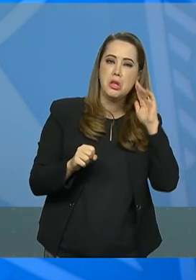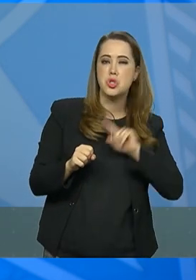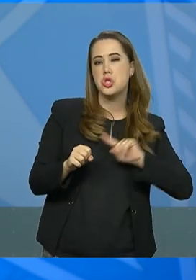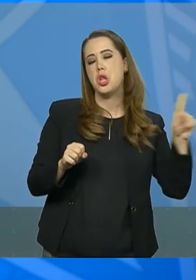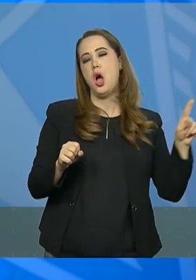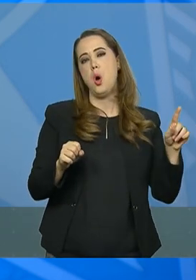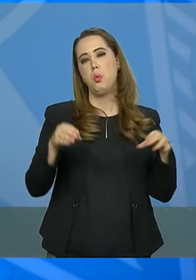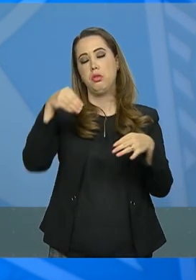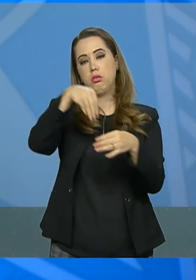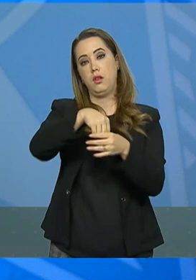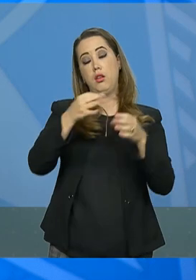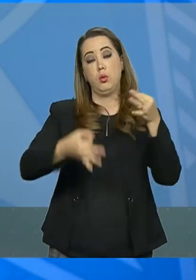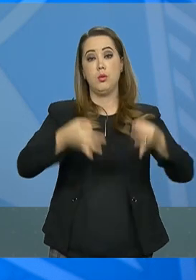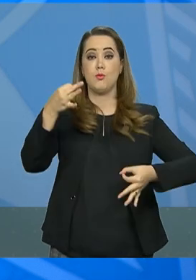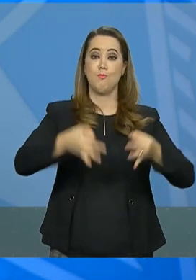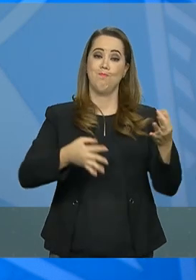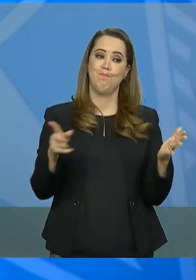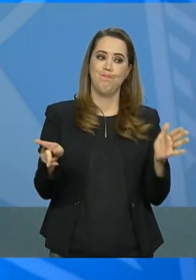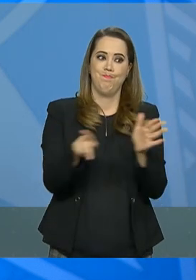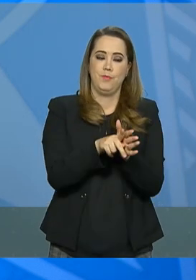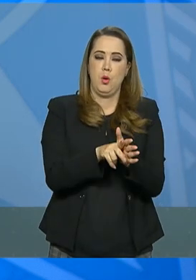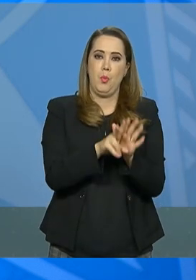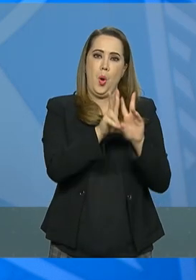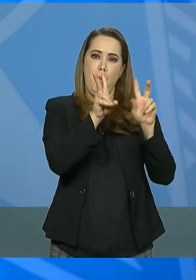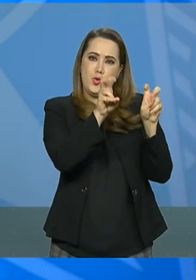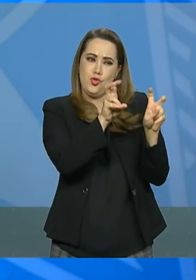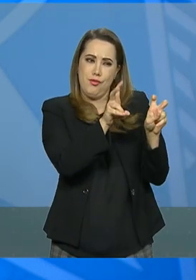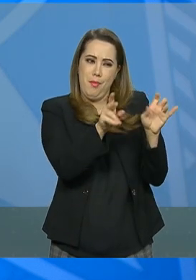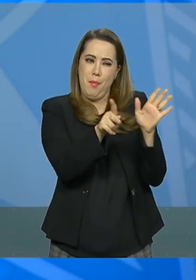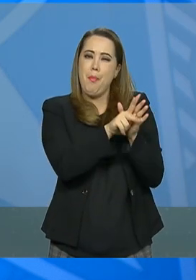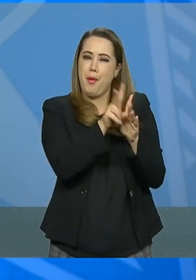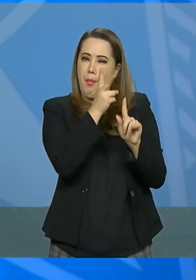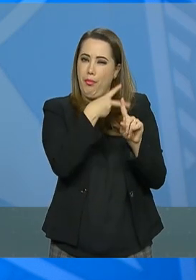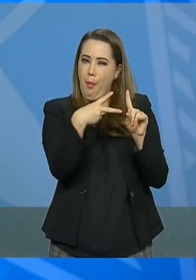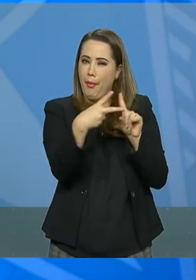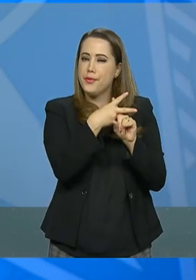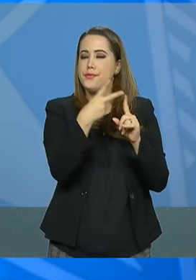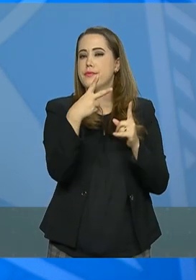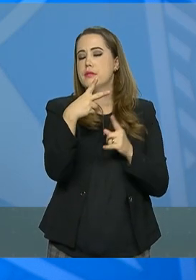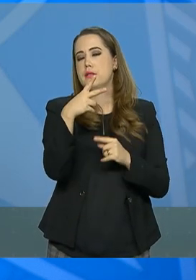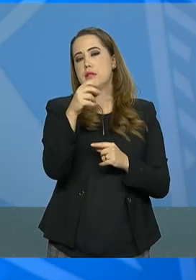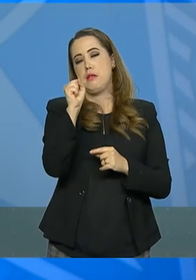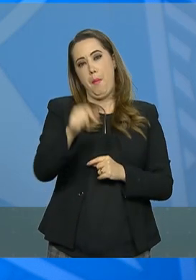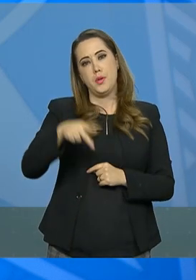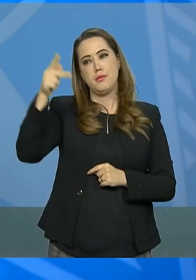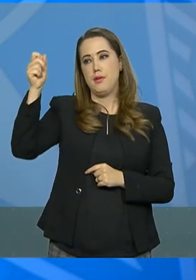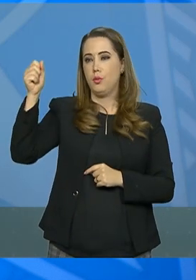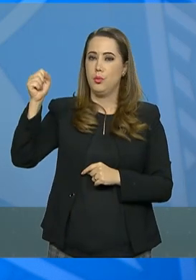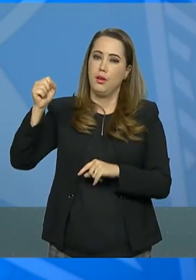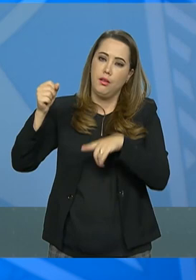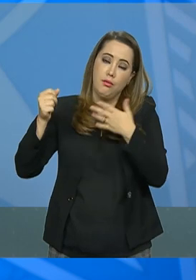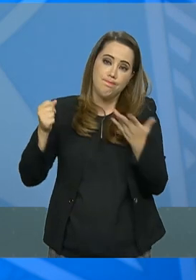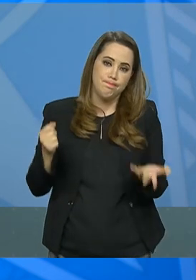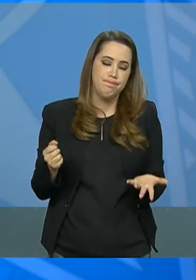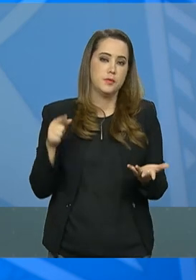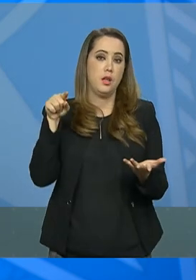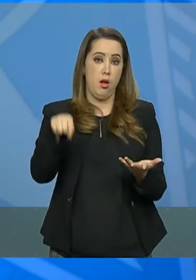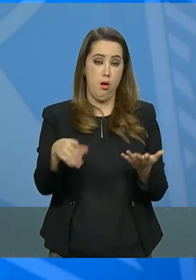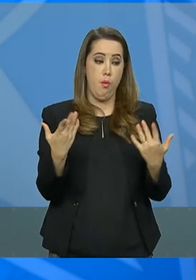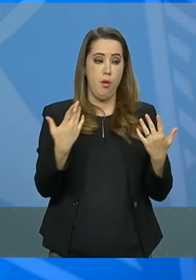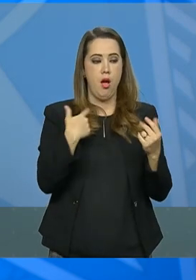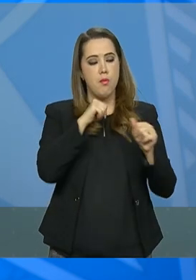envolvendo matéria previdenciária. Esta ação deverá gerar uma